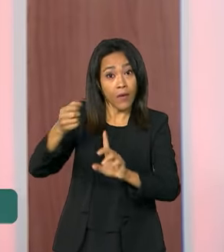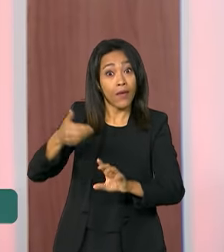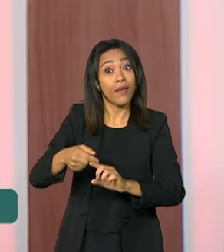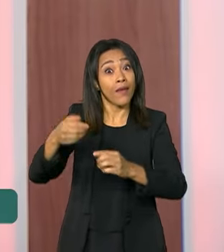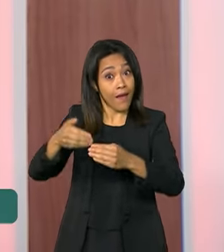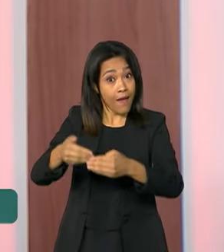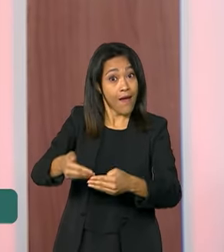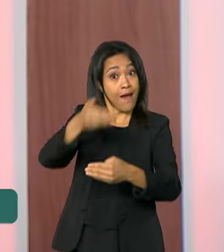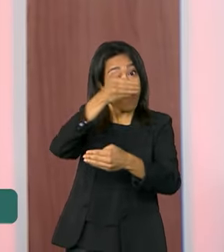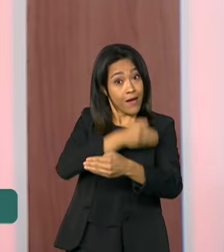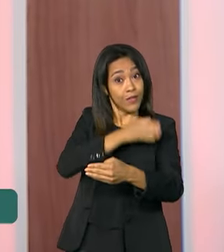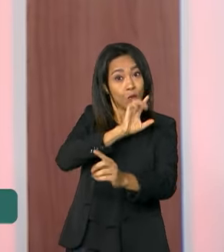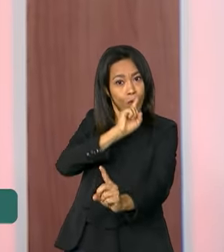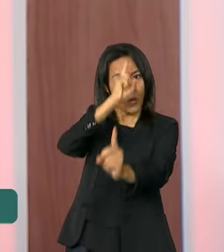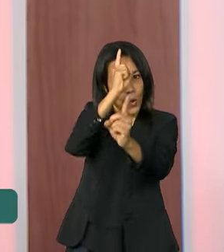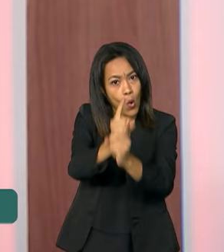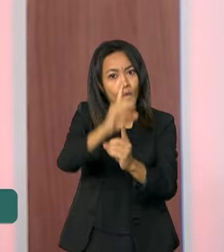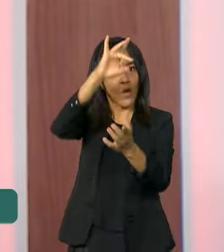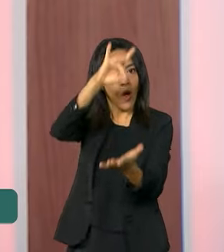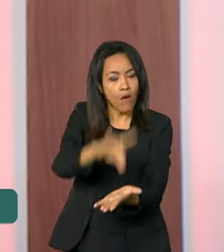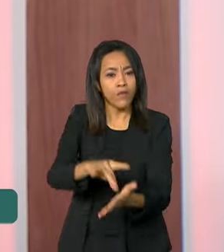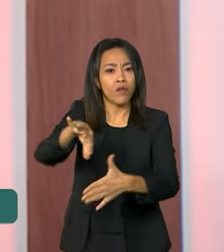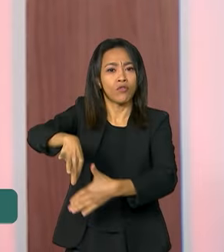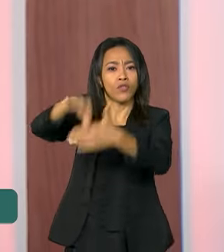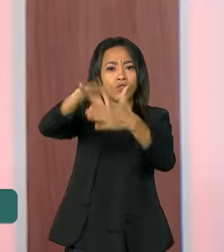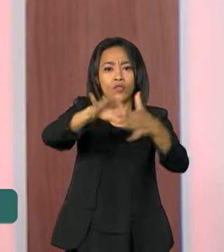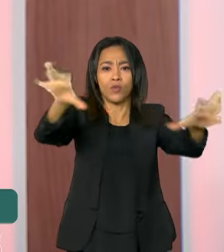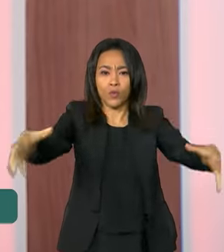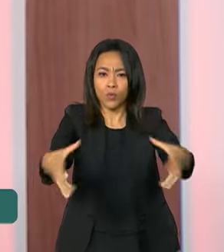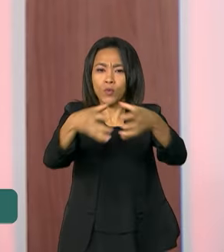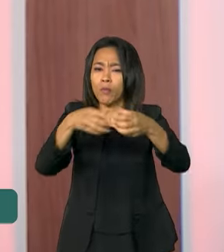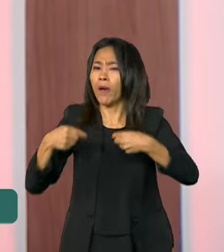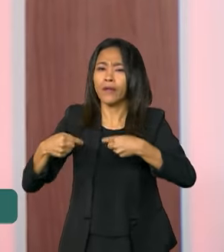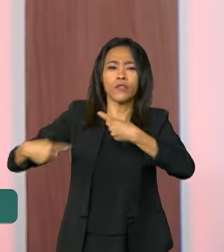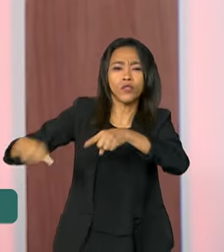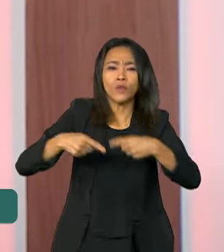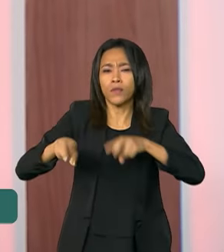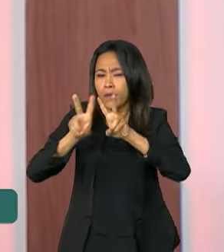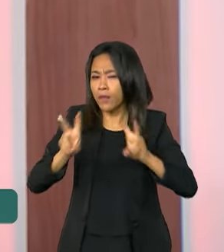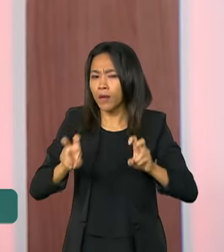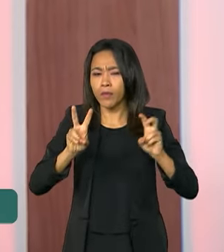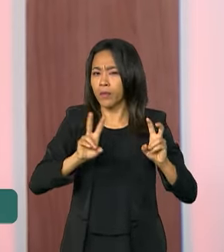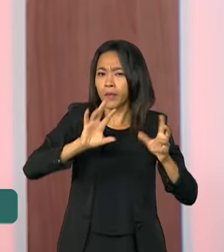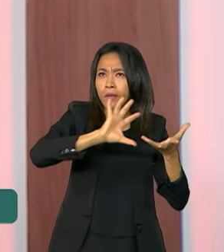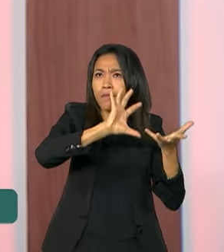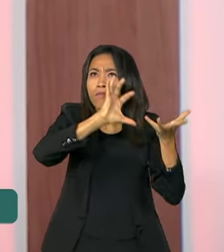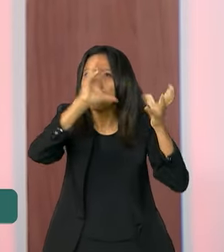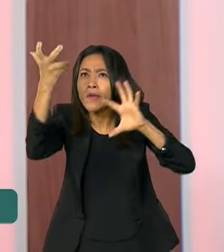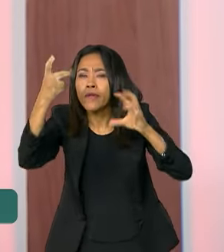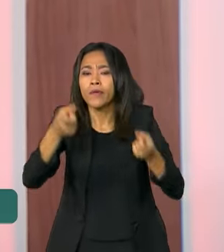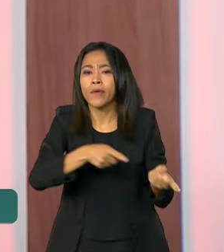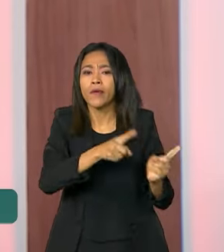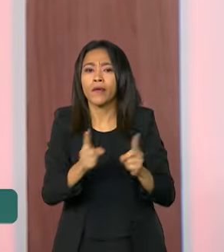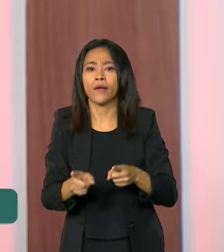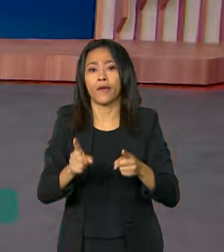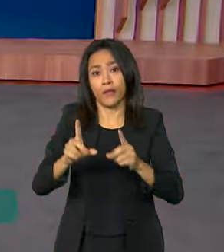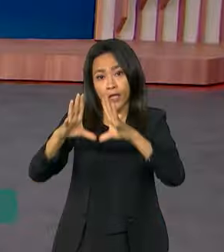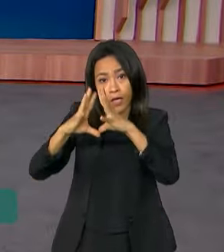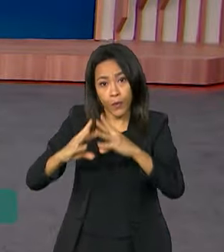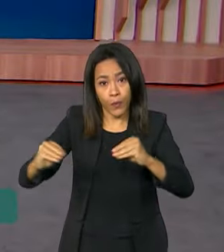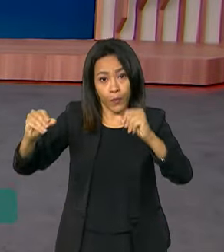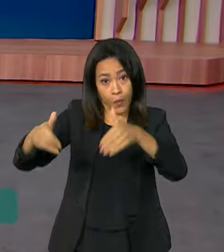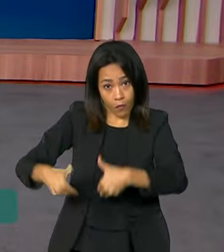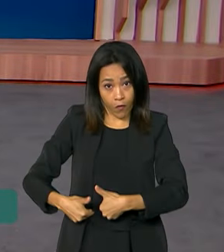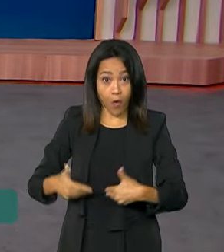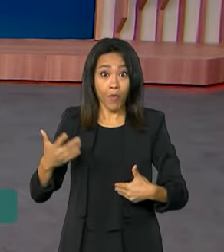líderes e reúne movimentos sociais para debater temas importantes como mudanças do clima e combate à fome. E a